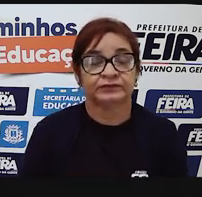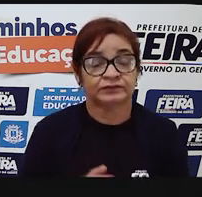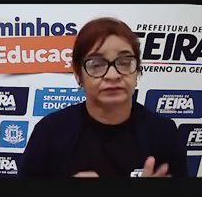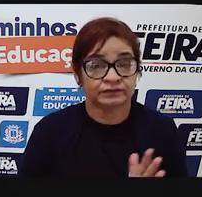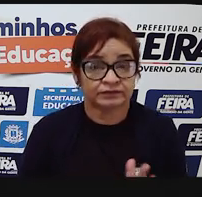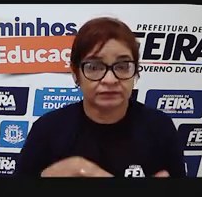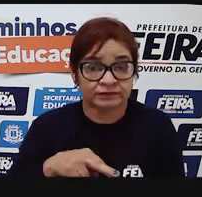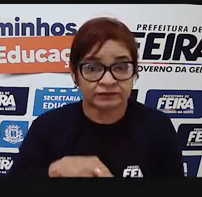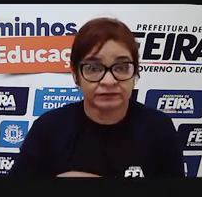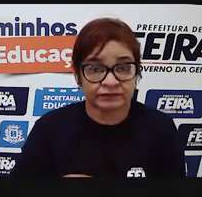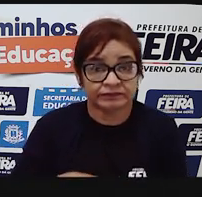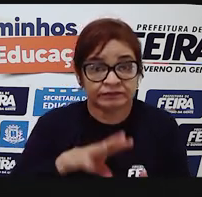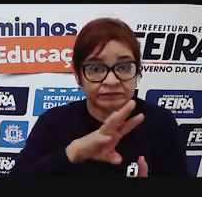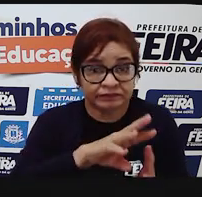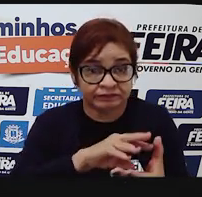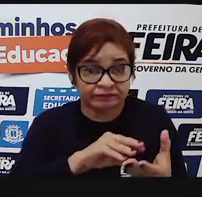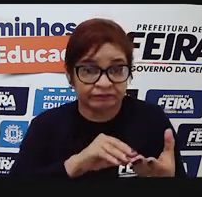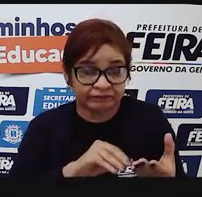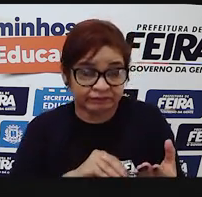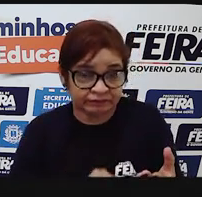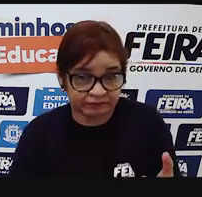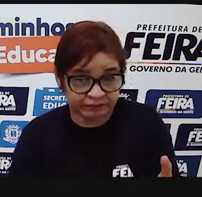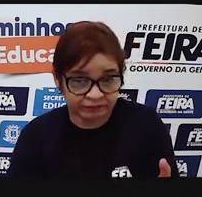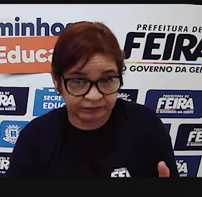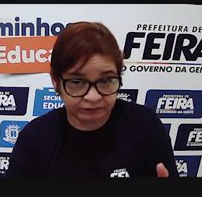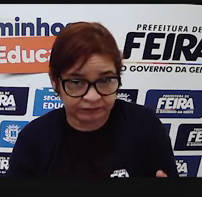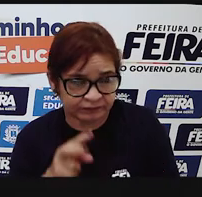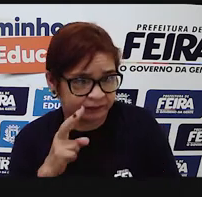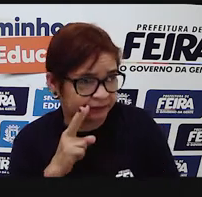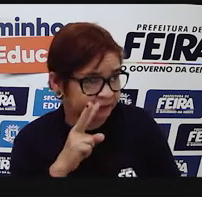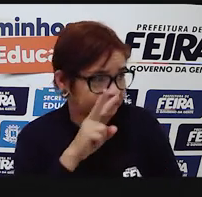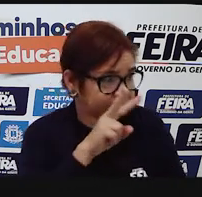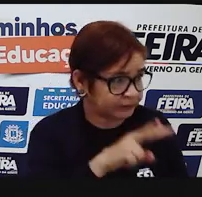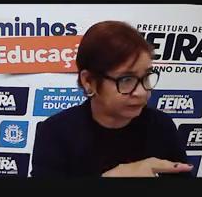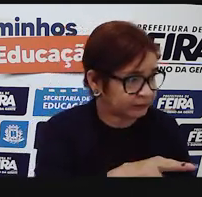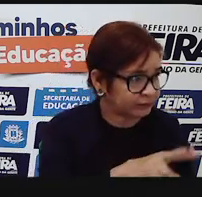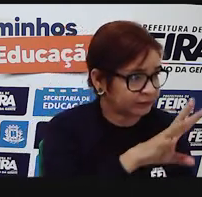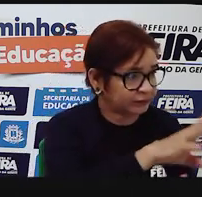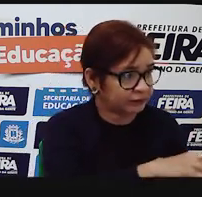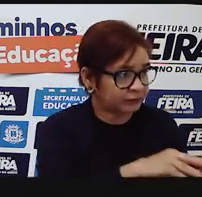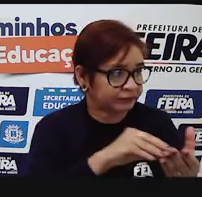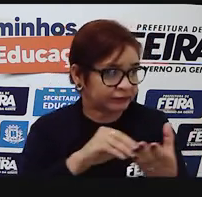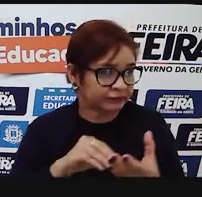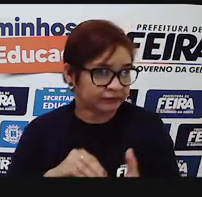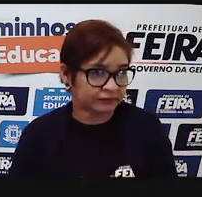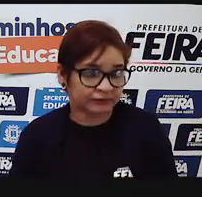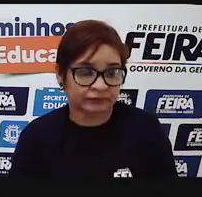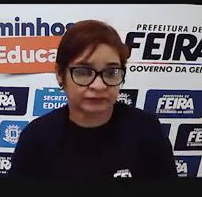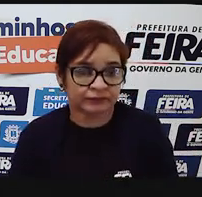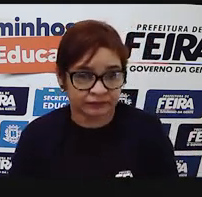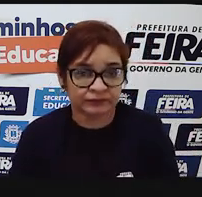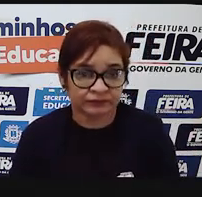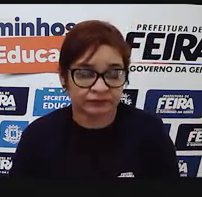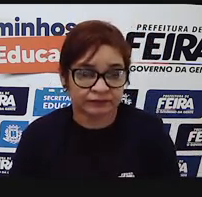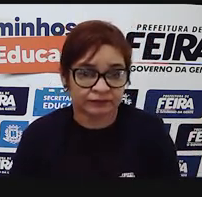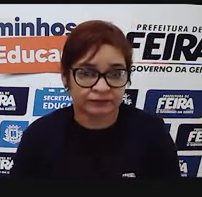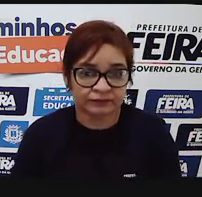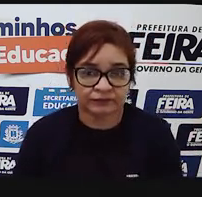que significa imitação, algo imitado. Então, o meme é uma